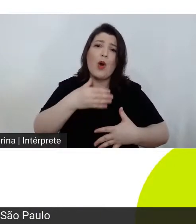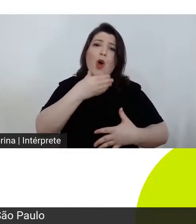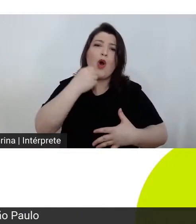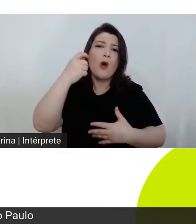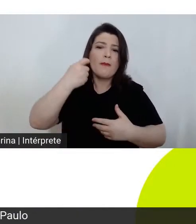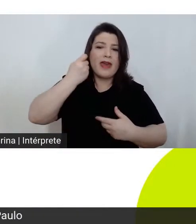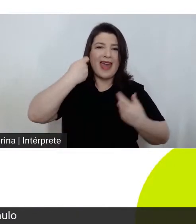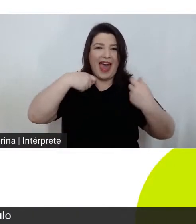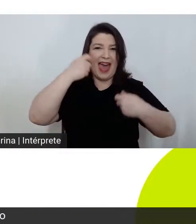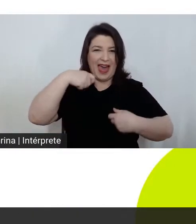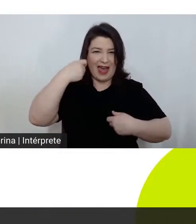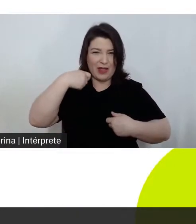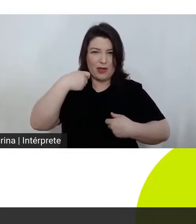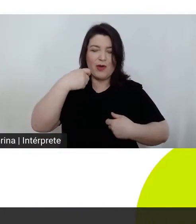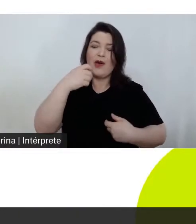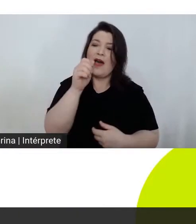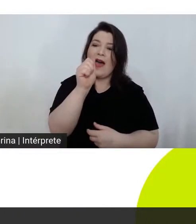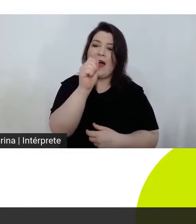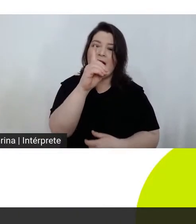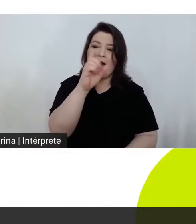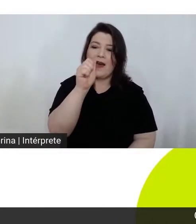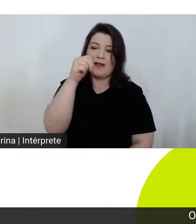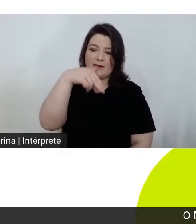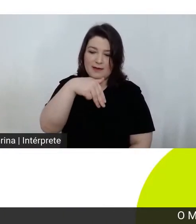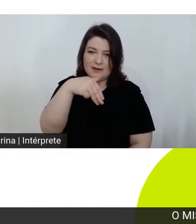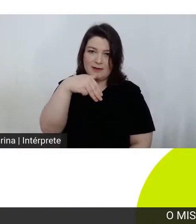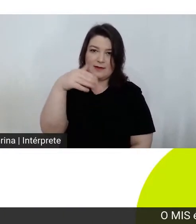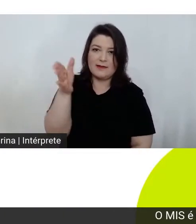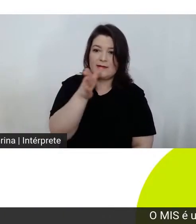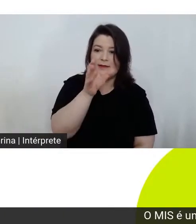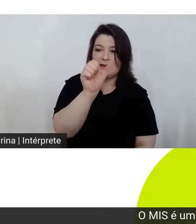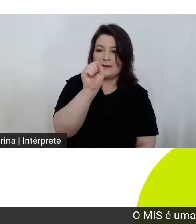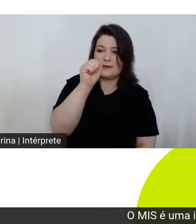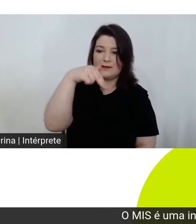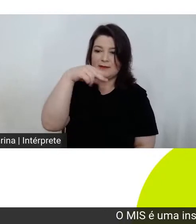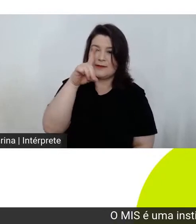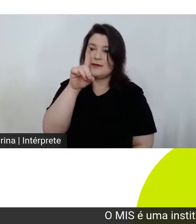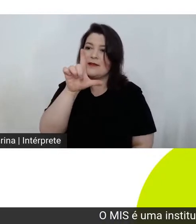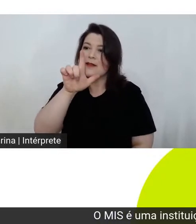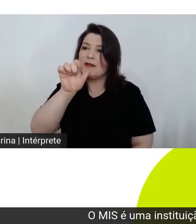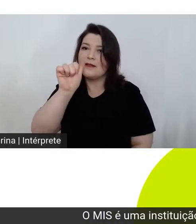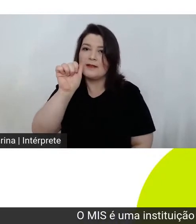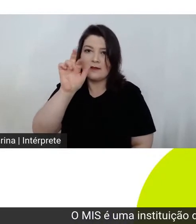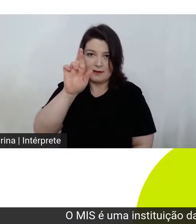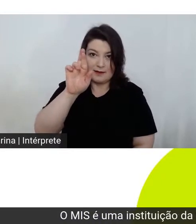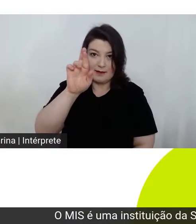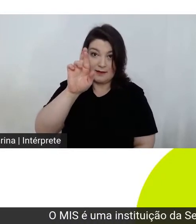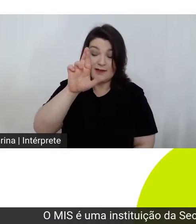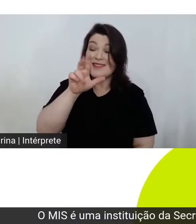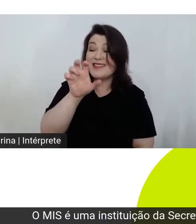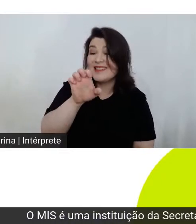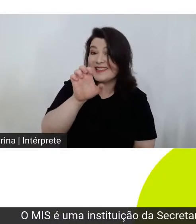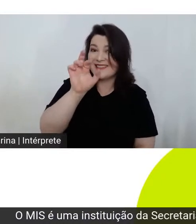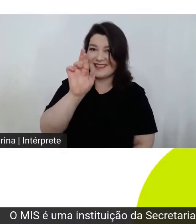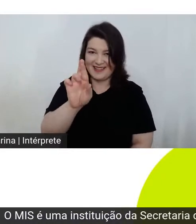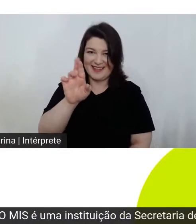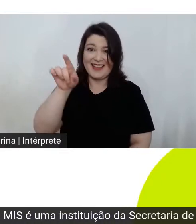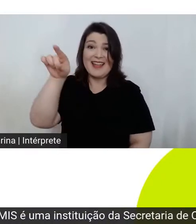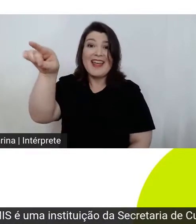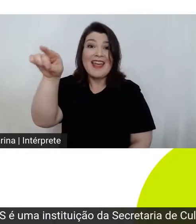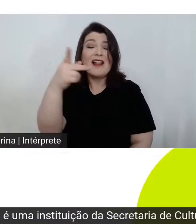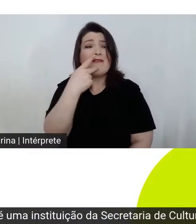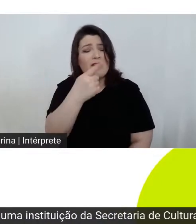Oscar, porque ele tinha um trabalho de ator maravilhoso. E aí eu fiquei interessada em ver o filme, assistir o